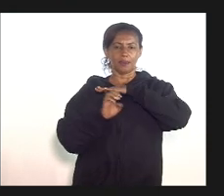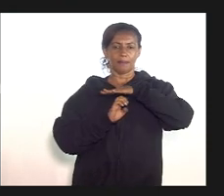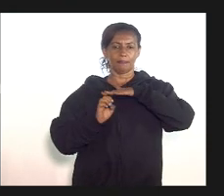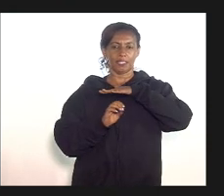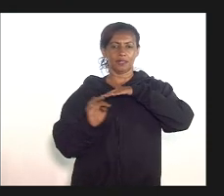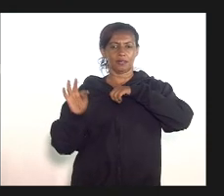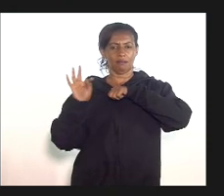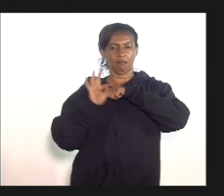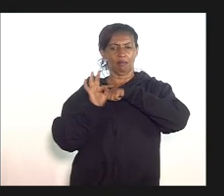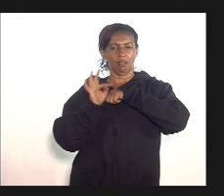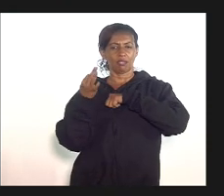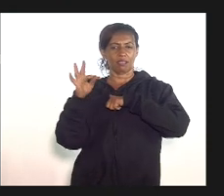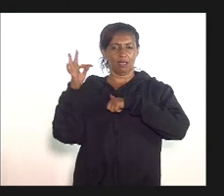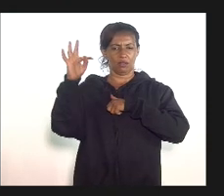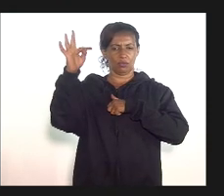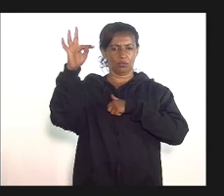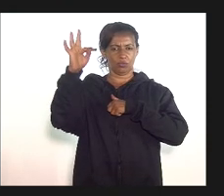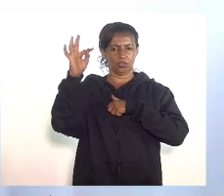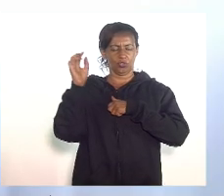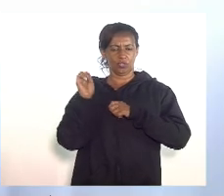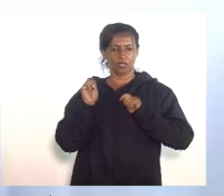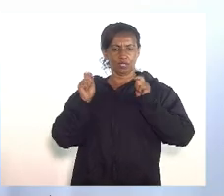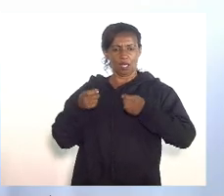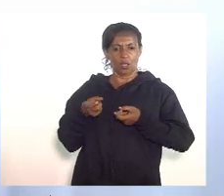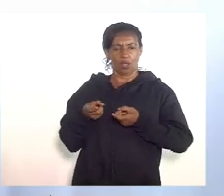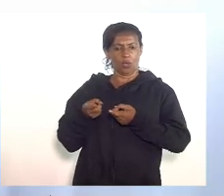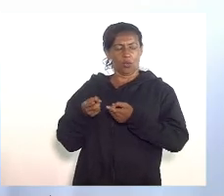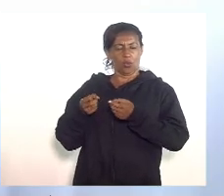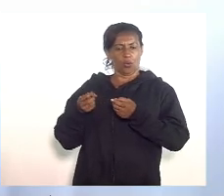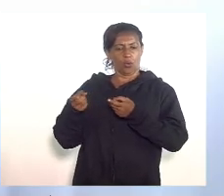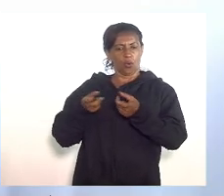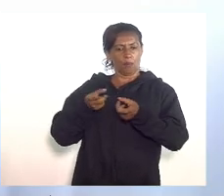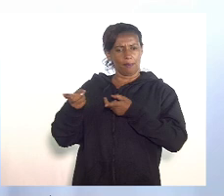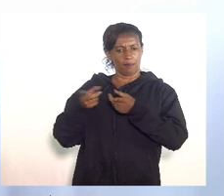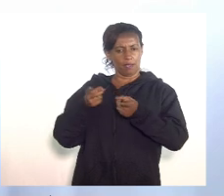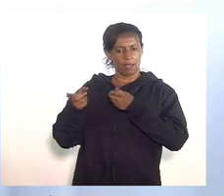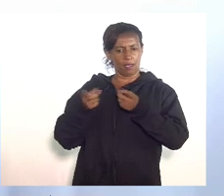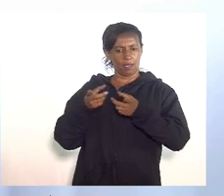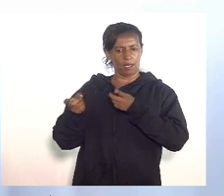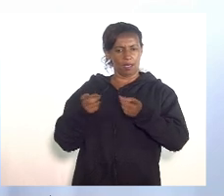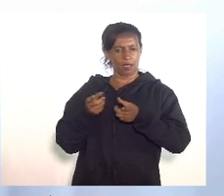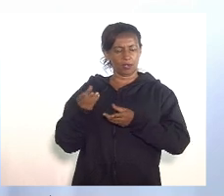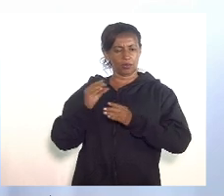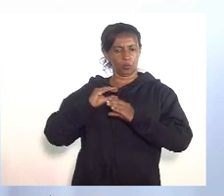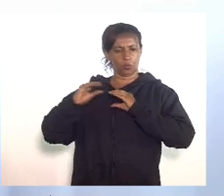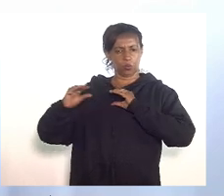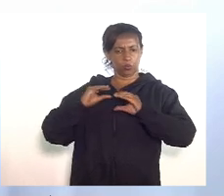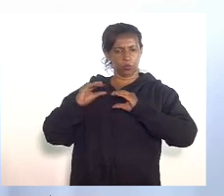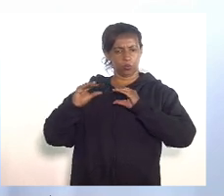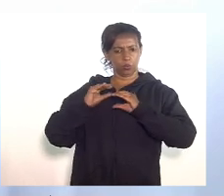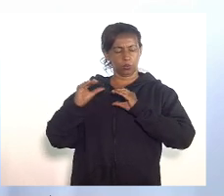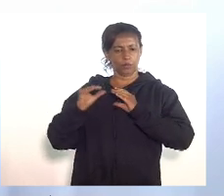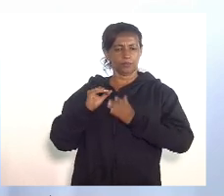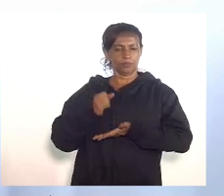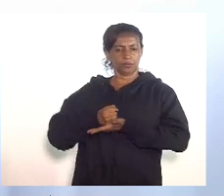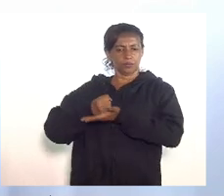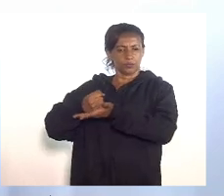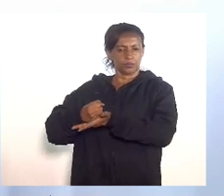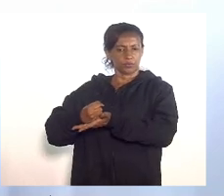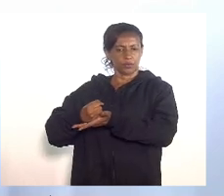tecnologia que oferecem soluções de comércio eletrônico no programa de atração de investimentos estruturantes